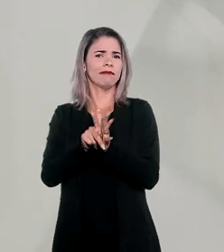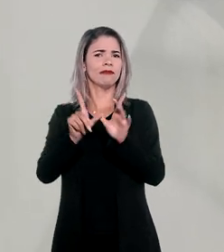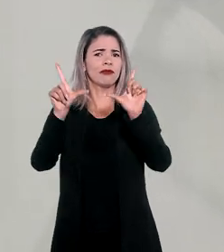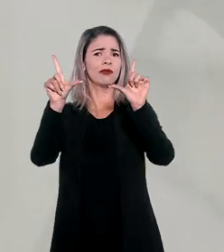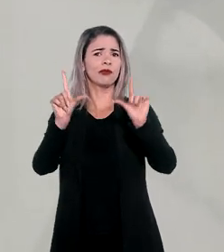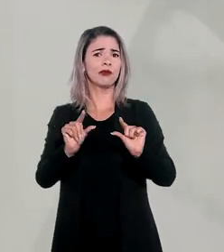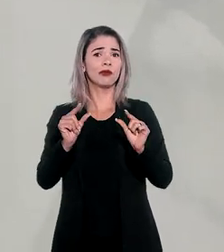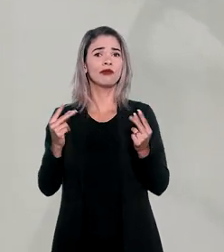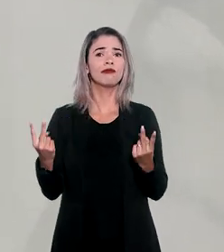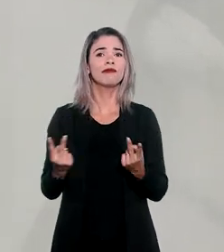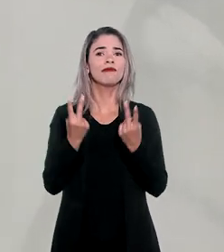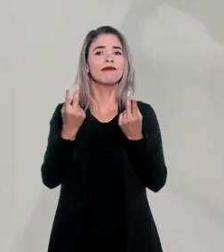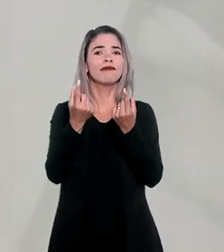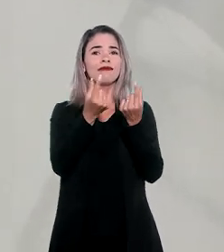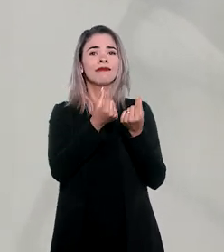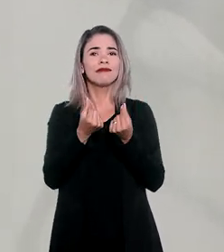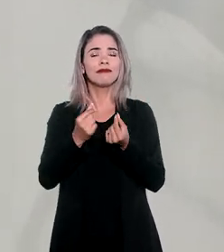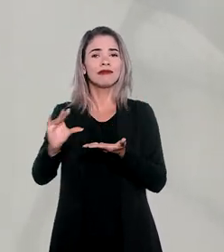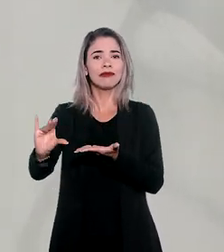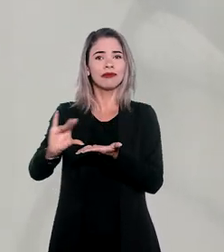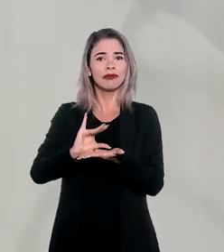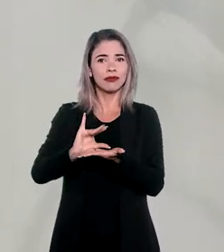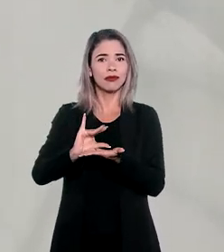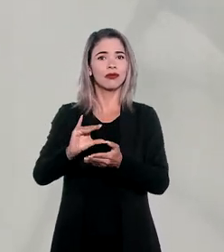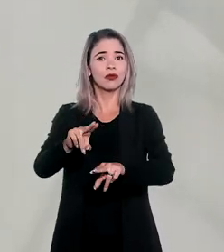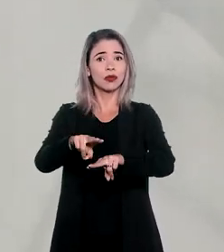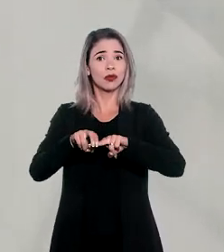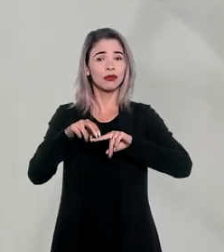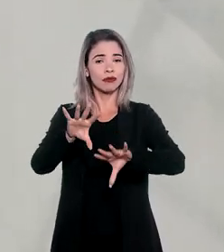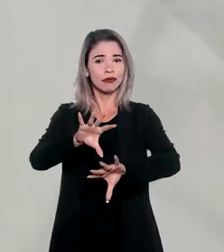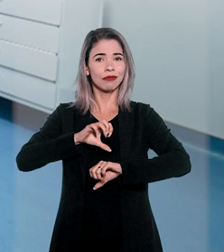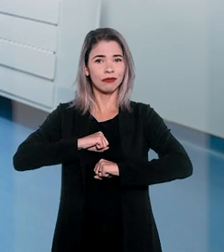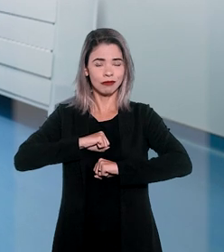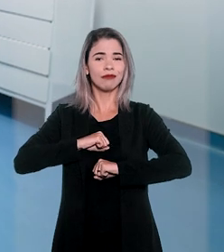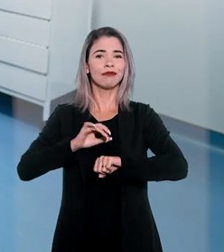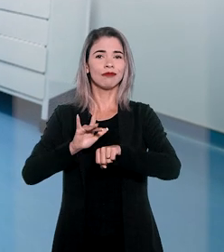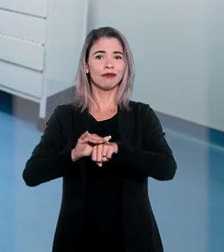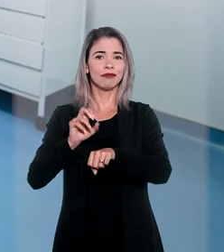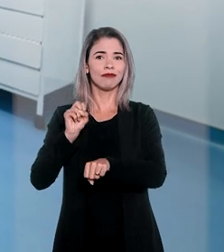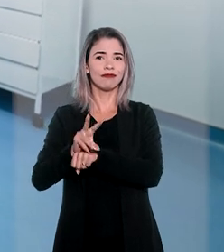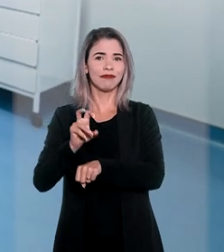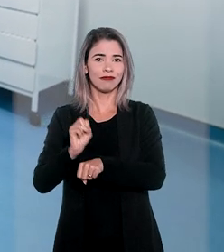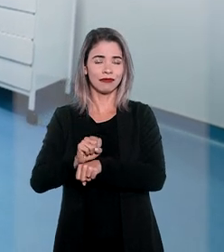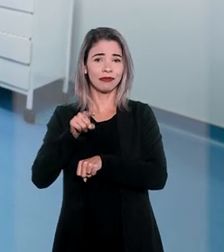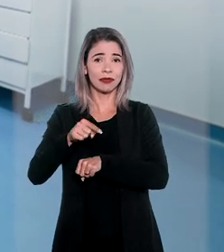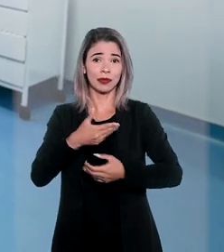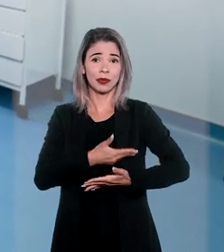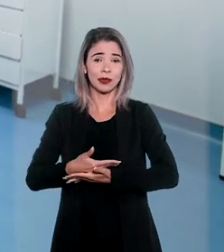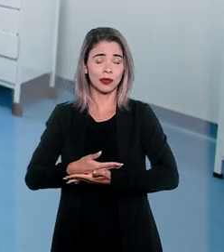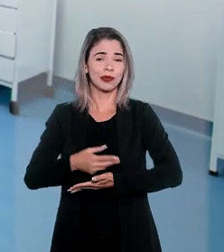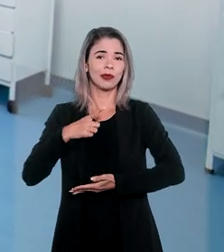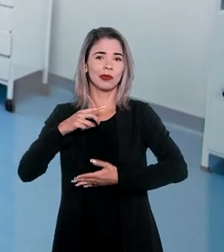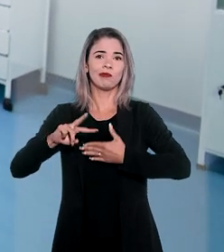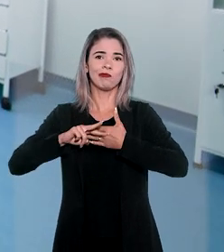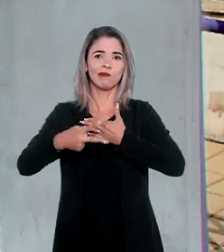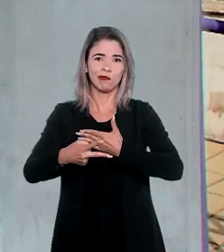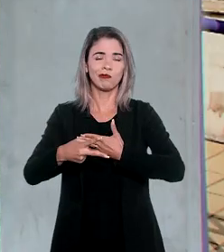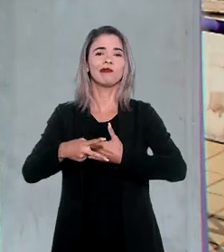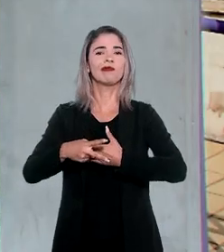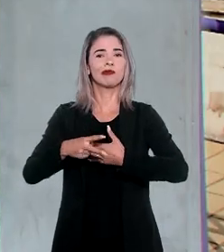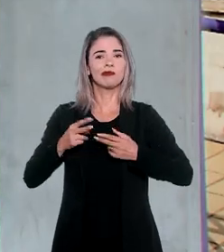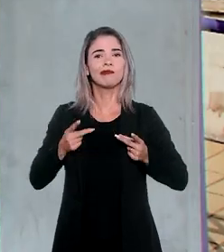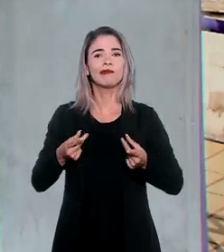para diminuir o valor de indenização em decorrência de infecção hospitalar, que deixou a criança com sequelas permanentes.